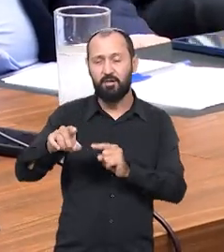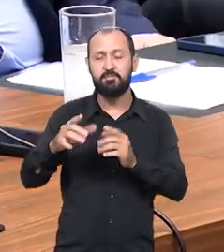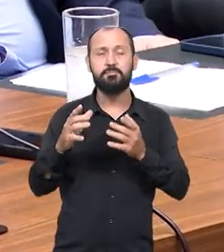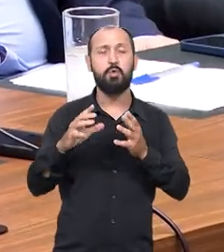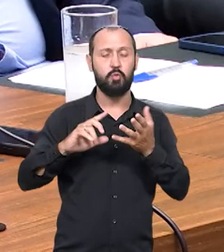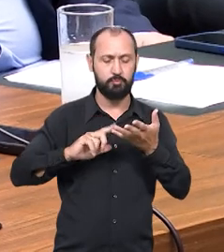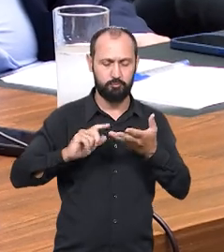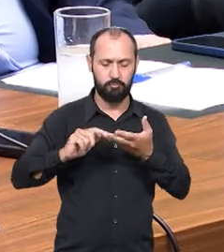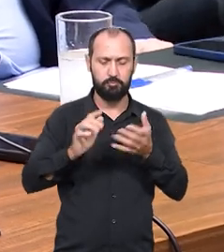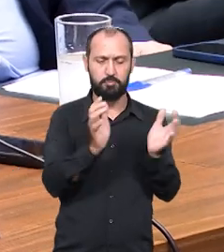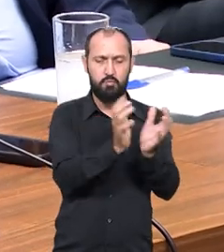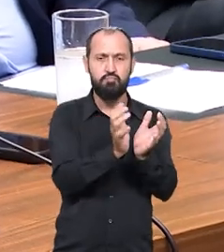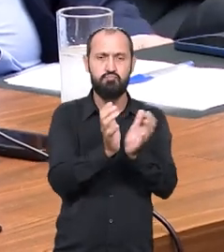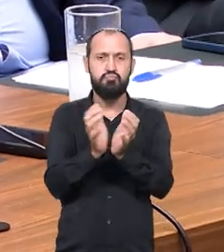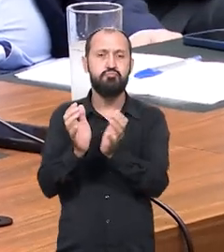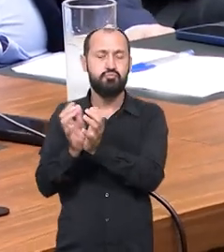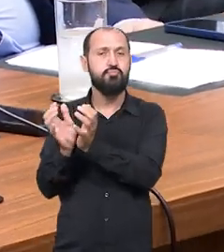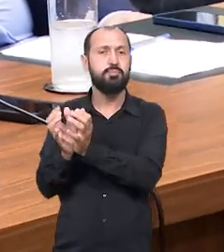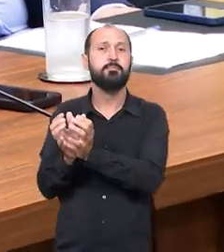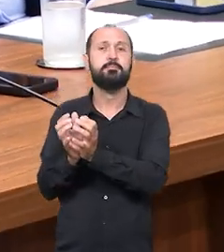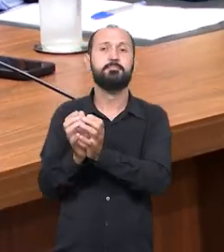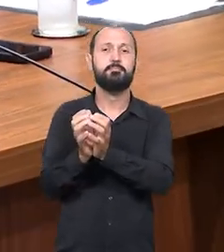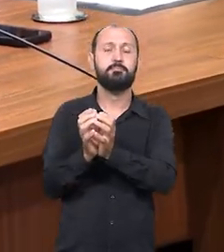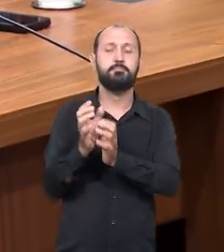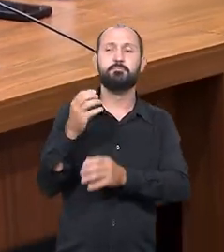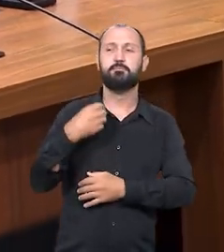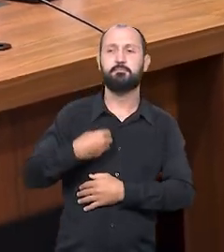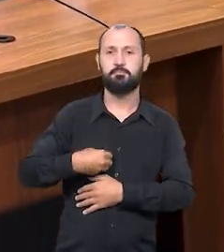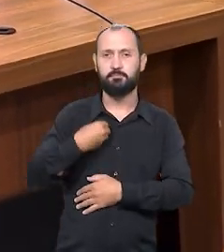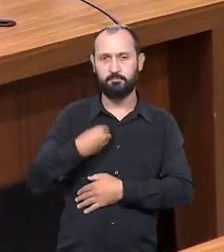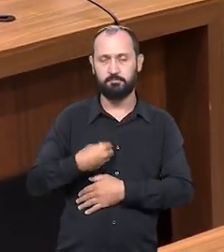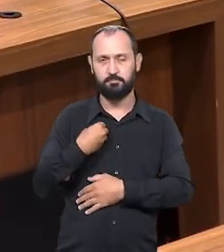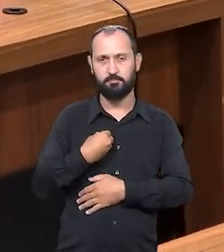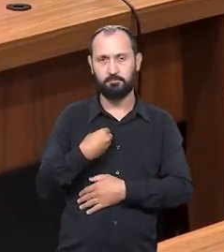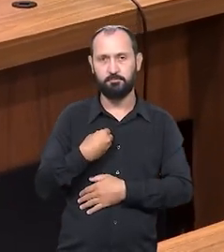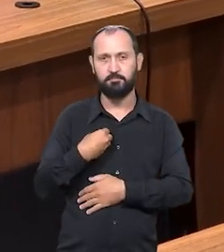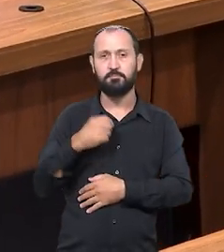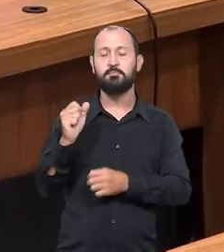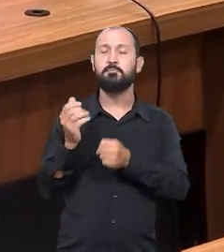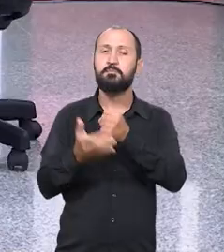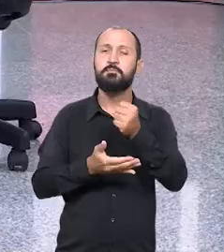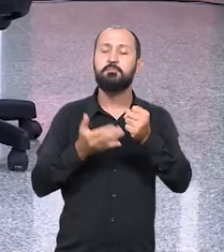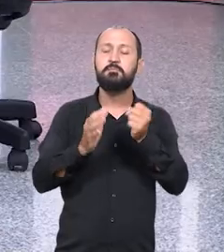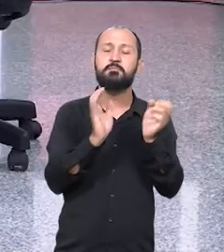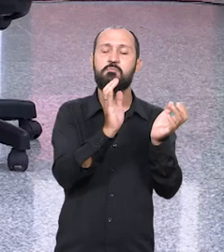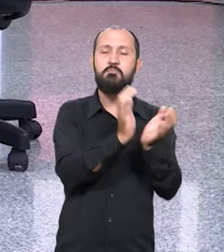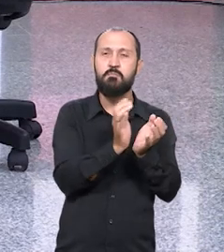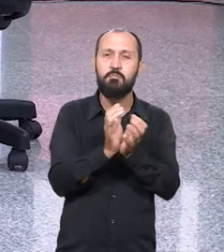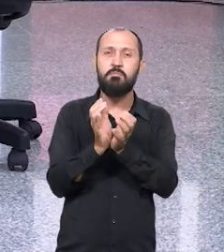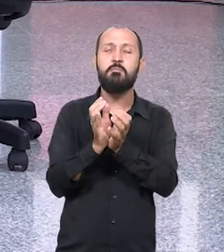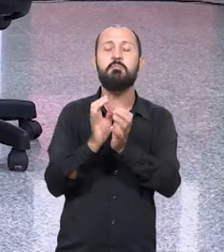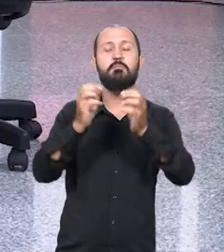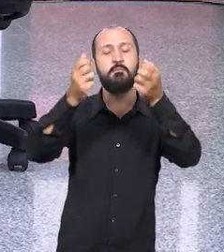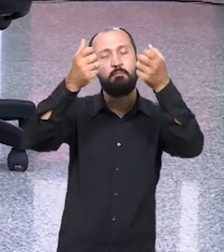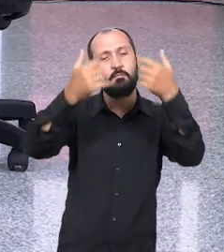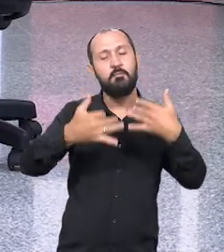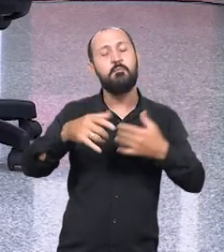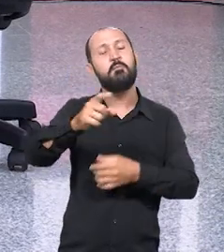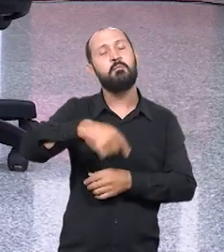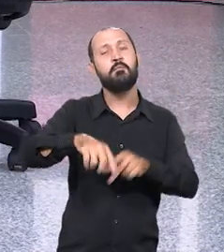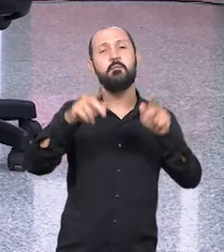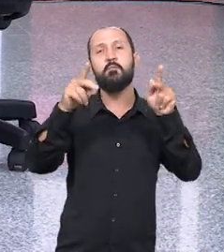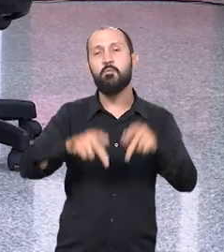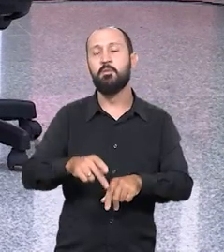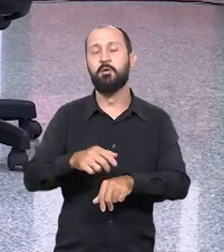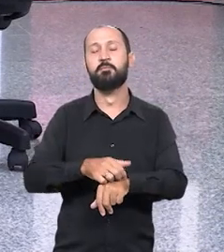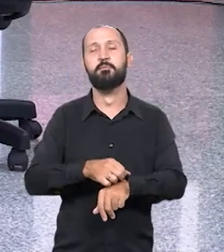comissões que o senhor faz parte, baseado nessas comissões, deputado, e explicando à população também o papel delas,